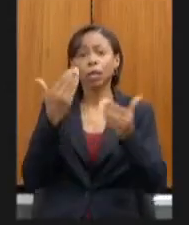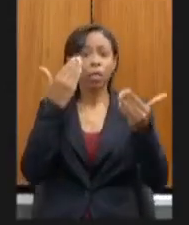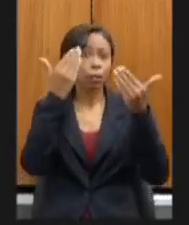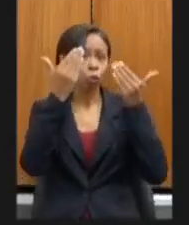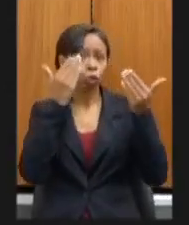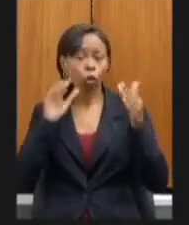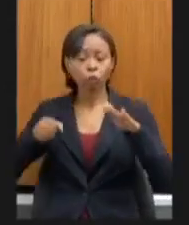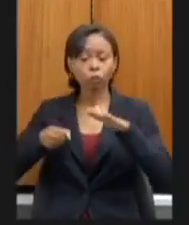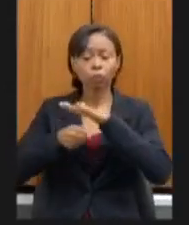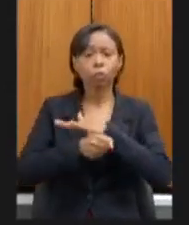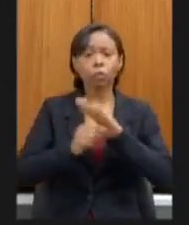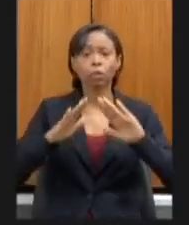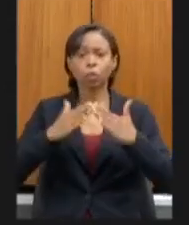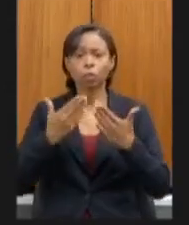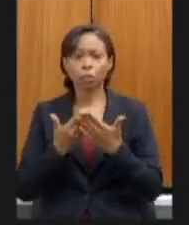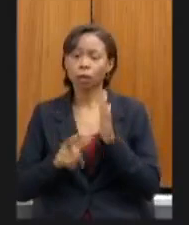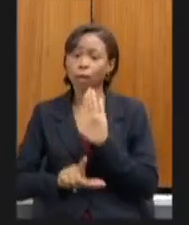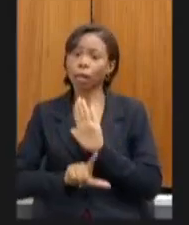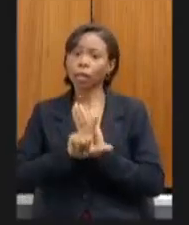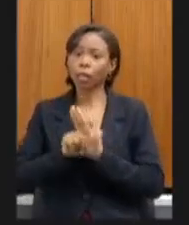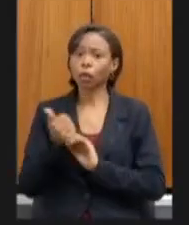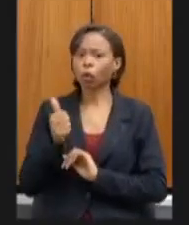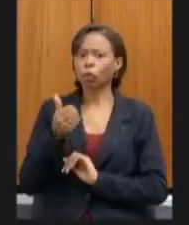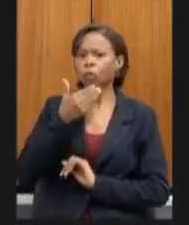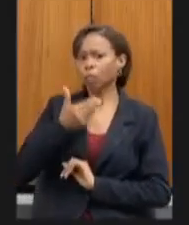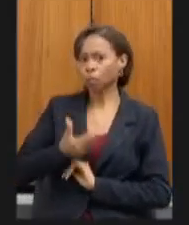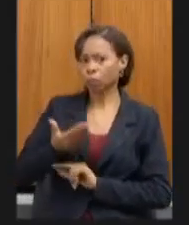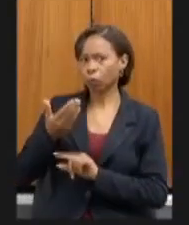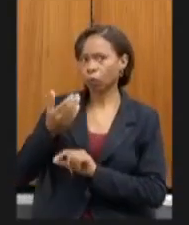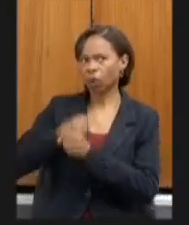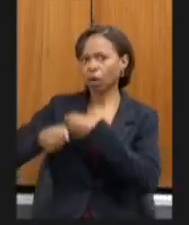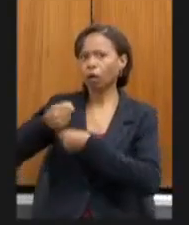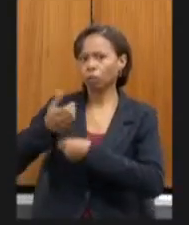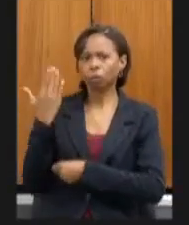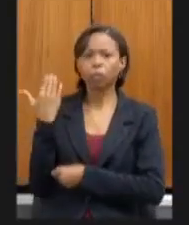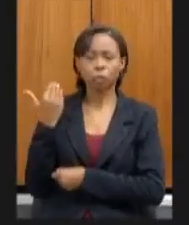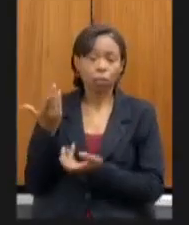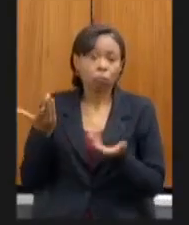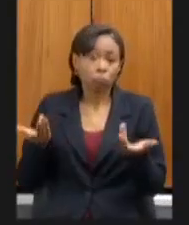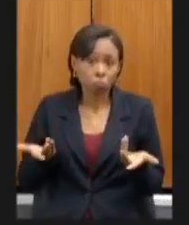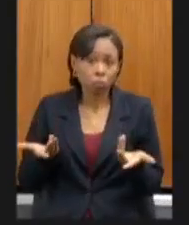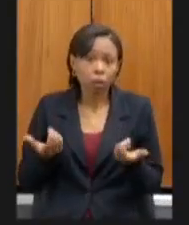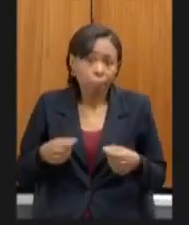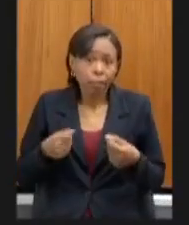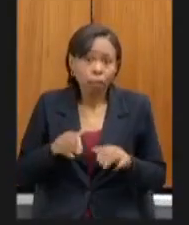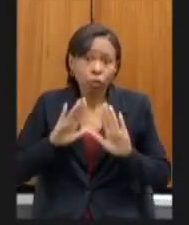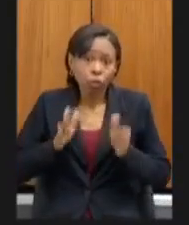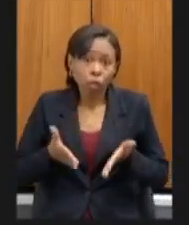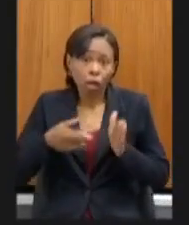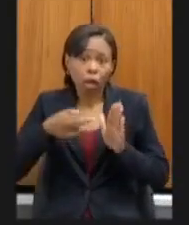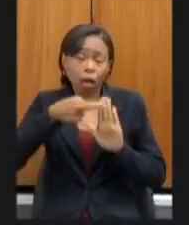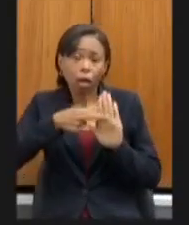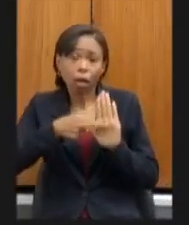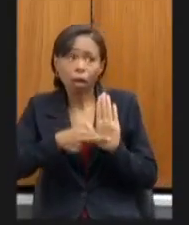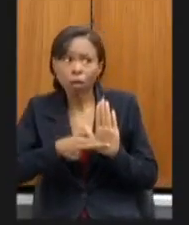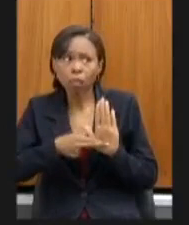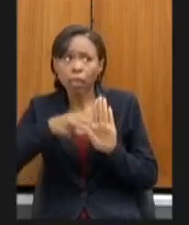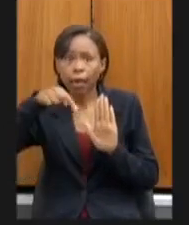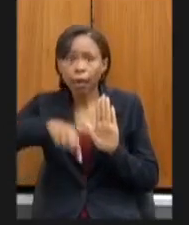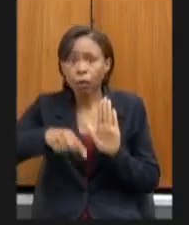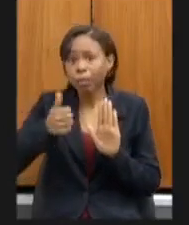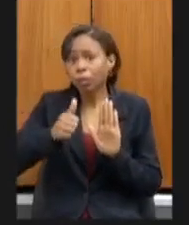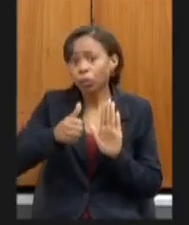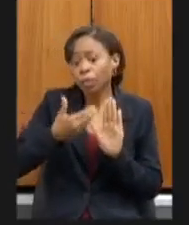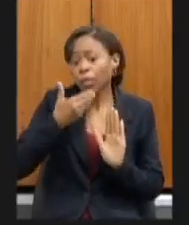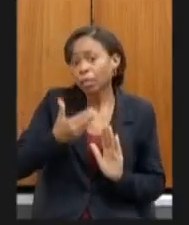essa lei ela é de 11 de dezembro do ano passado então teoricamente deveria estar regulamentada a partir de 11 de dezembro desse ano